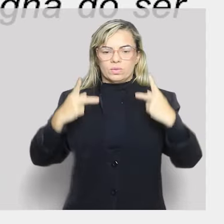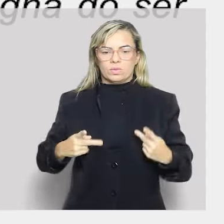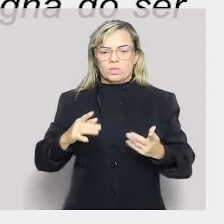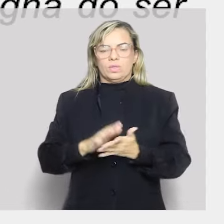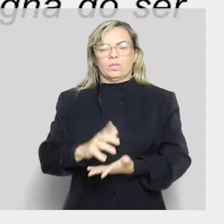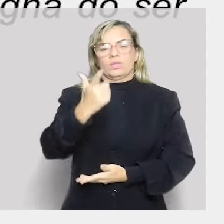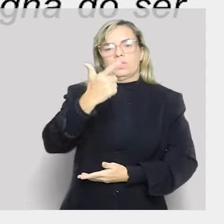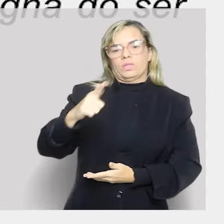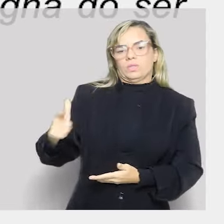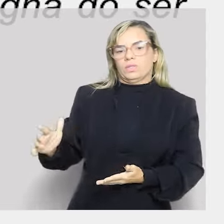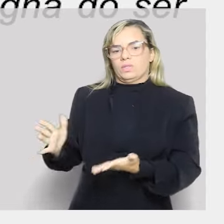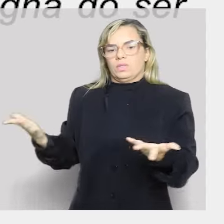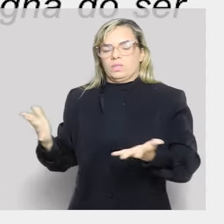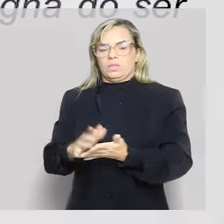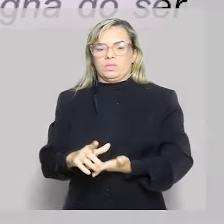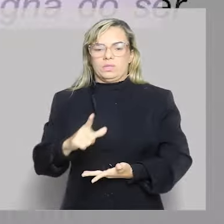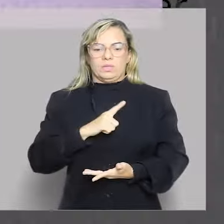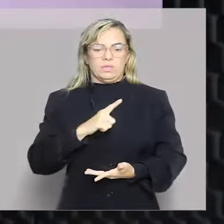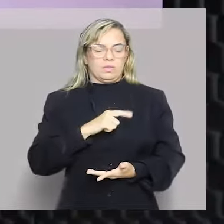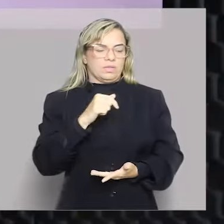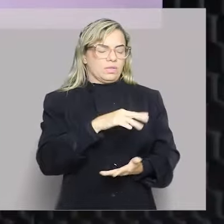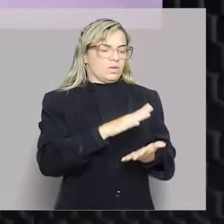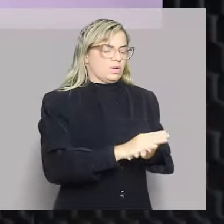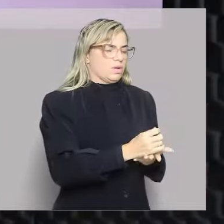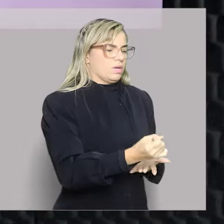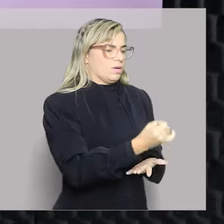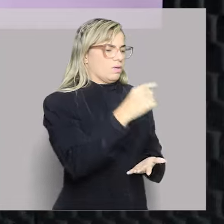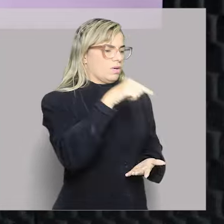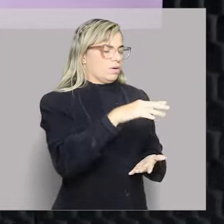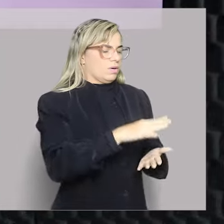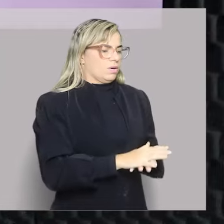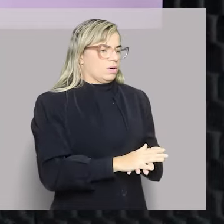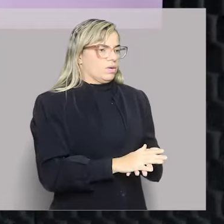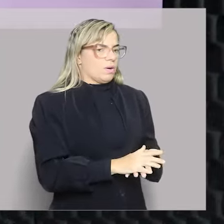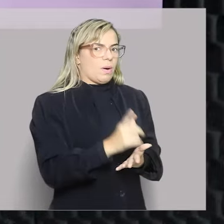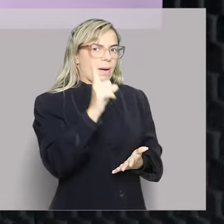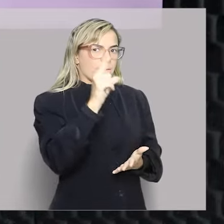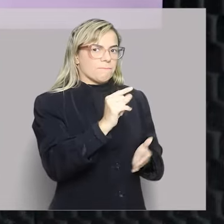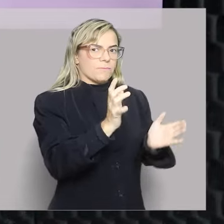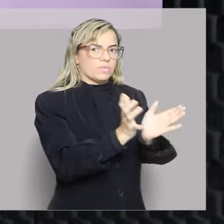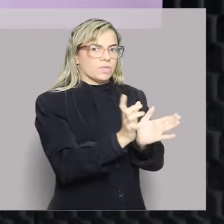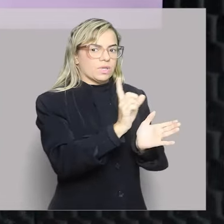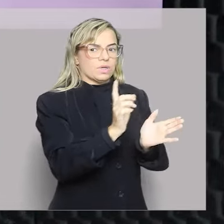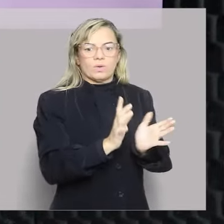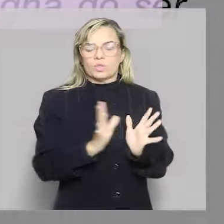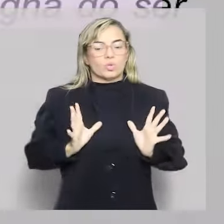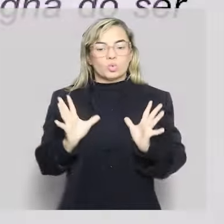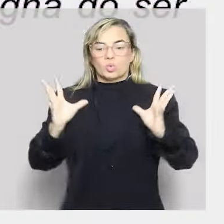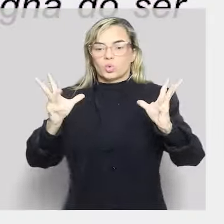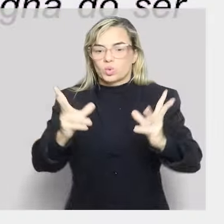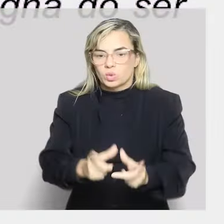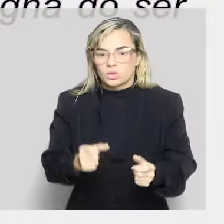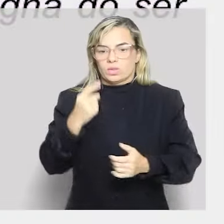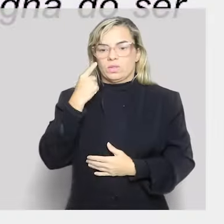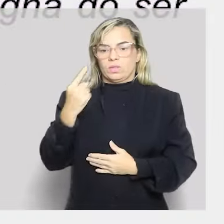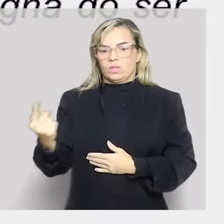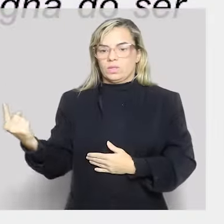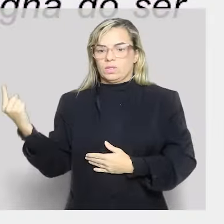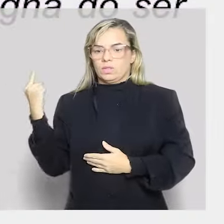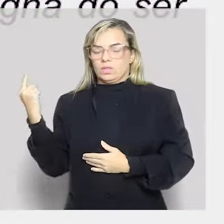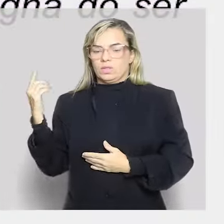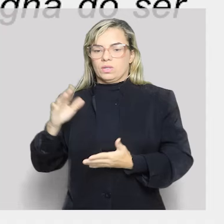Eu não tenho como dizer que existem direitos fundamentais apenas para um pedaço das pessoas. Eles são universais. Eles também são indisponíveis.